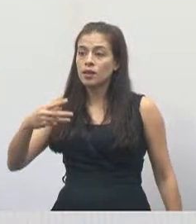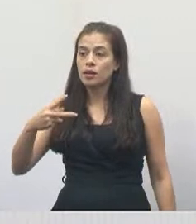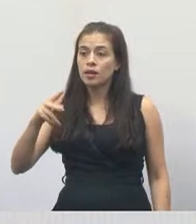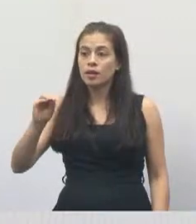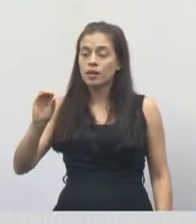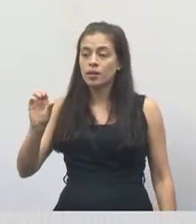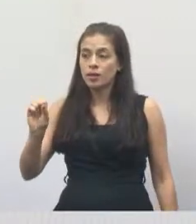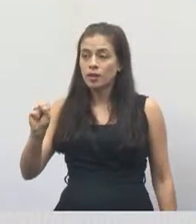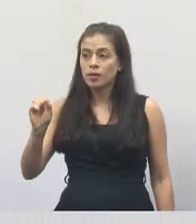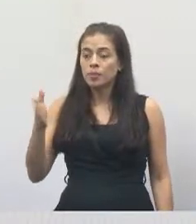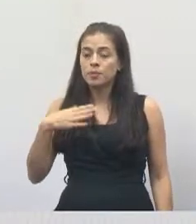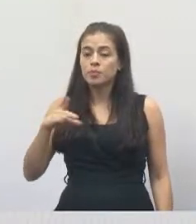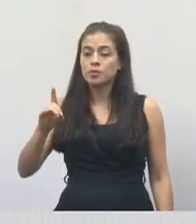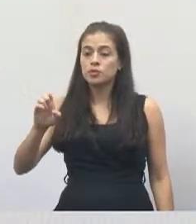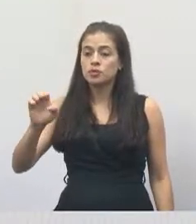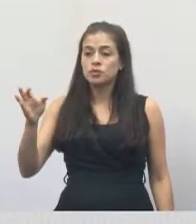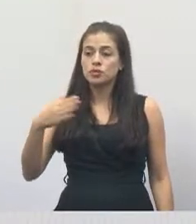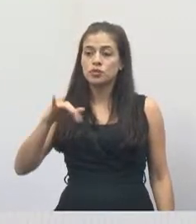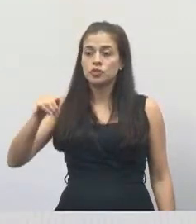bairro Cidade Salvador.